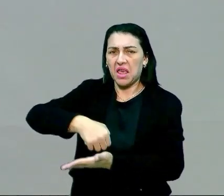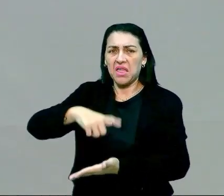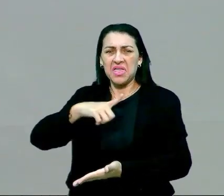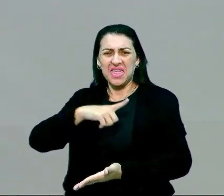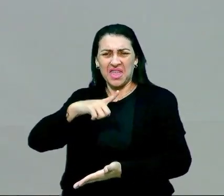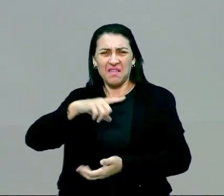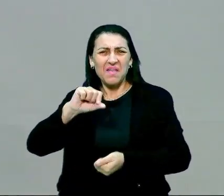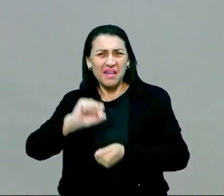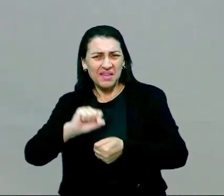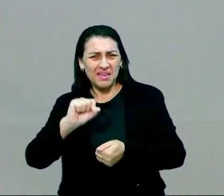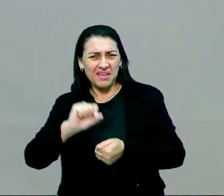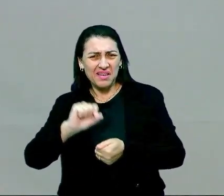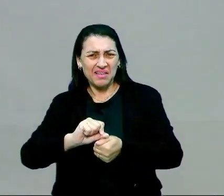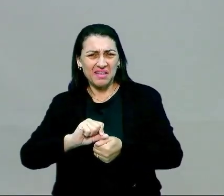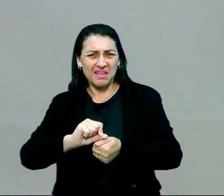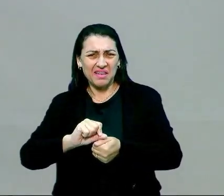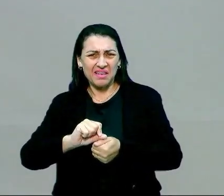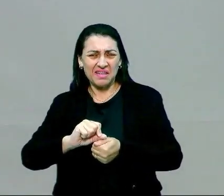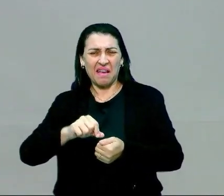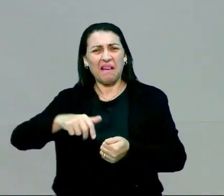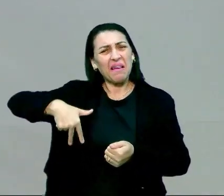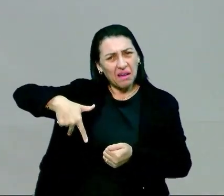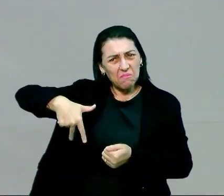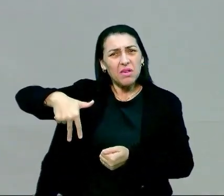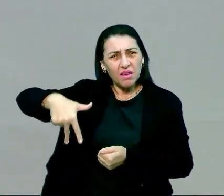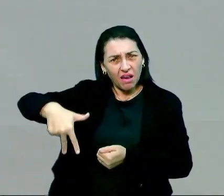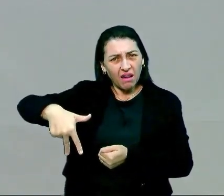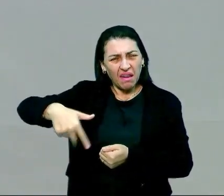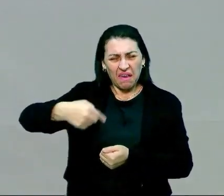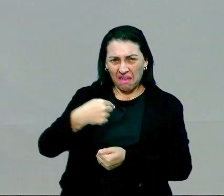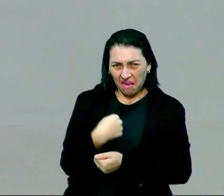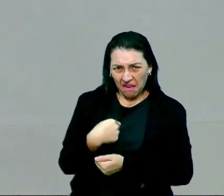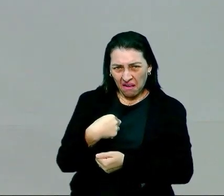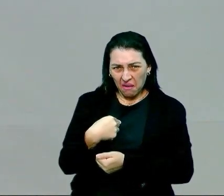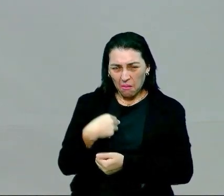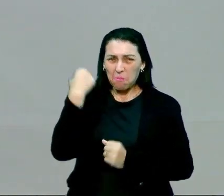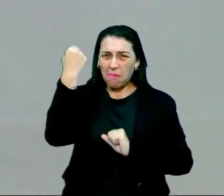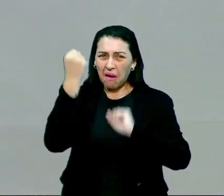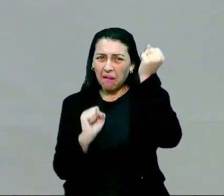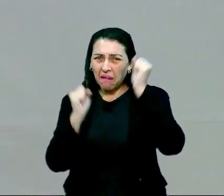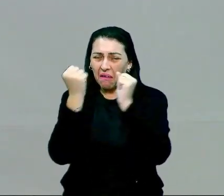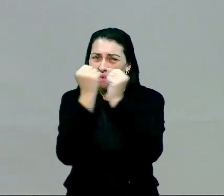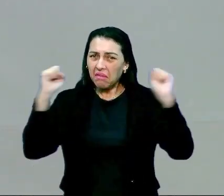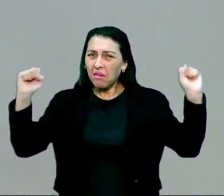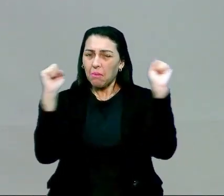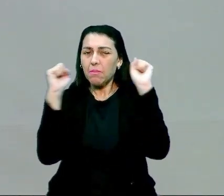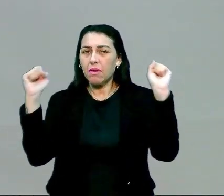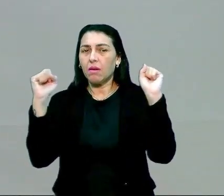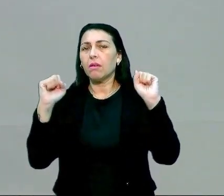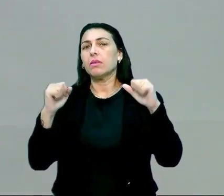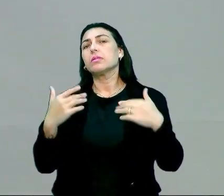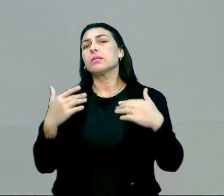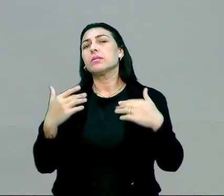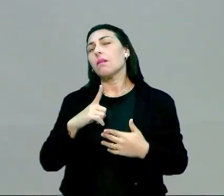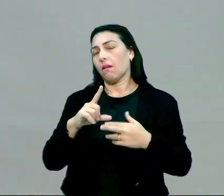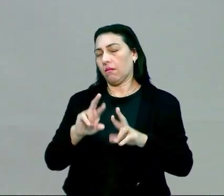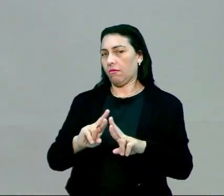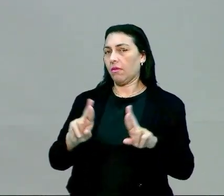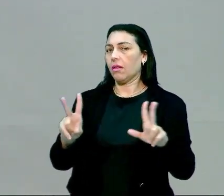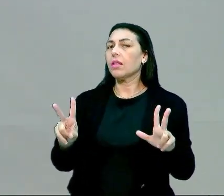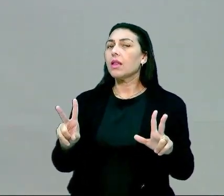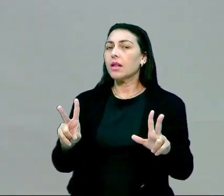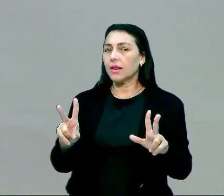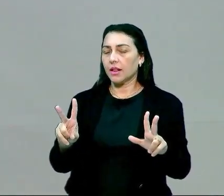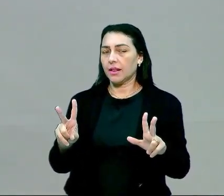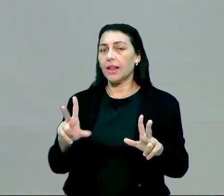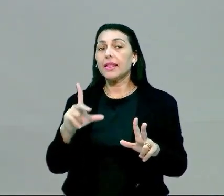que fazer um... Tipo, ainda vou ter que caminhar? E eu ir para a academia? Veja, tem alguma diferença. Ela